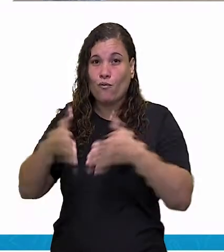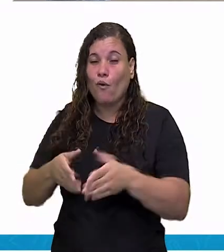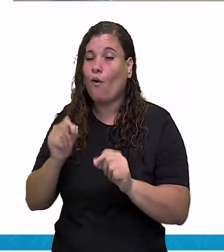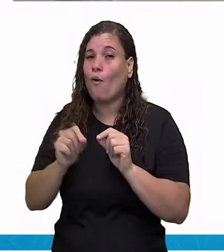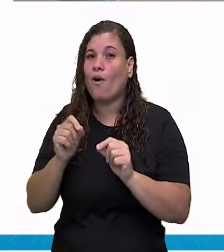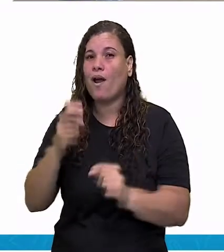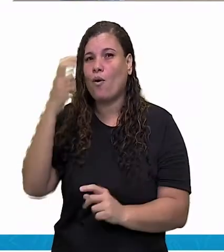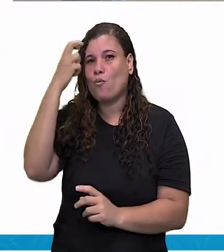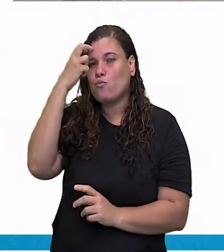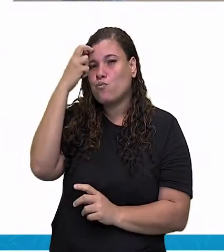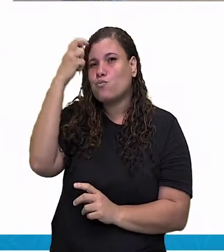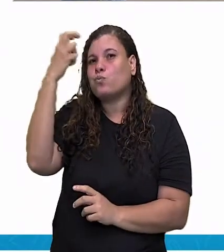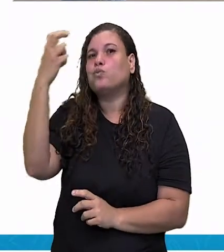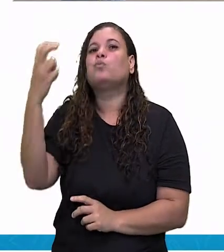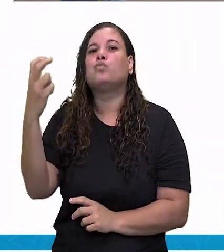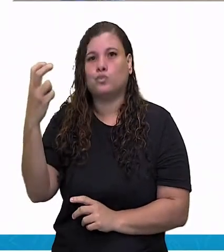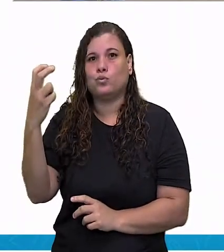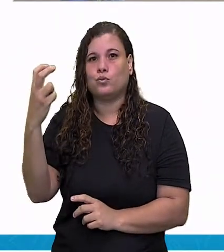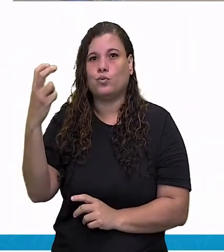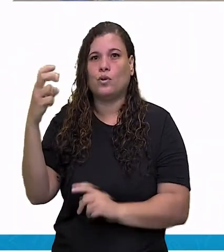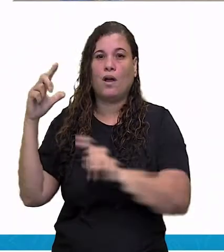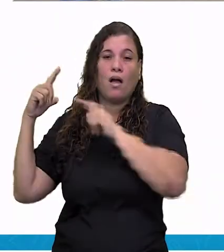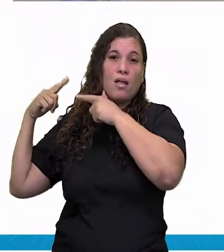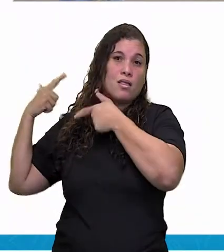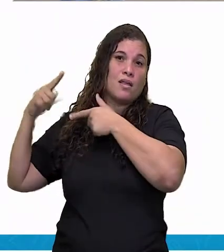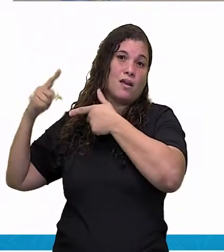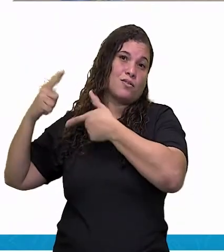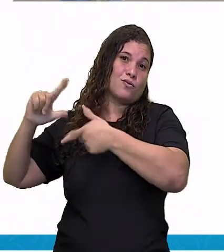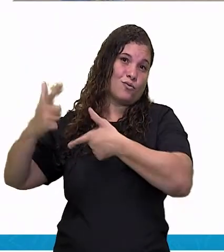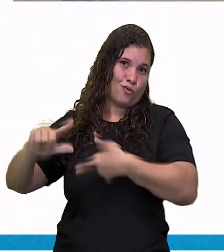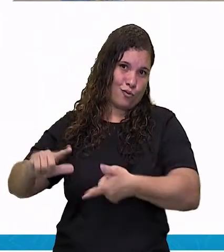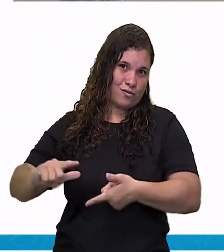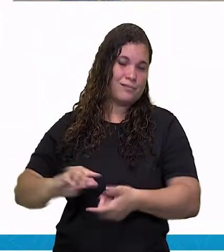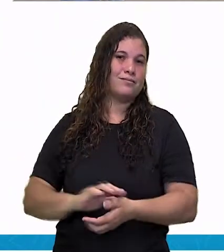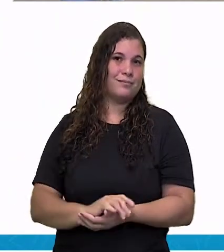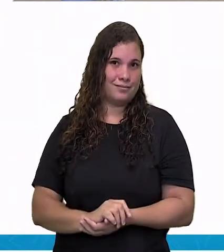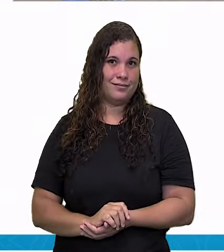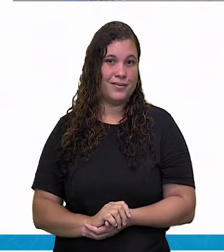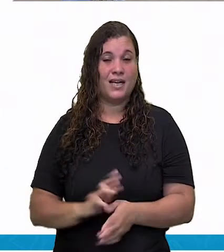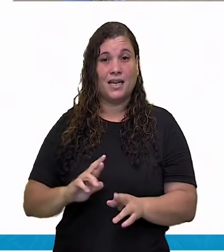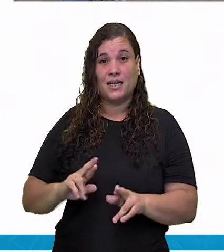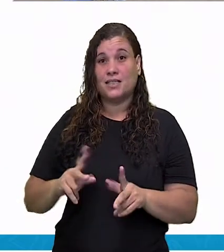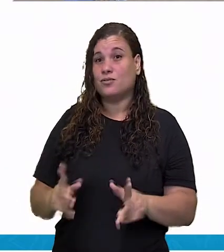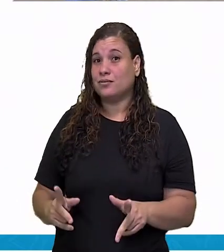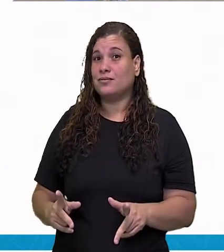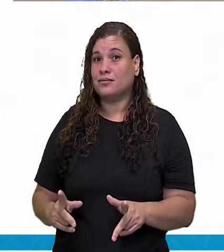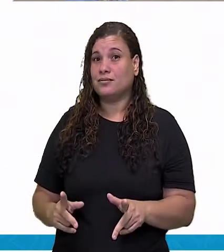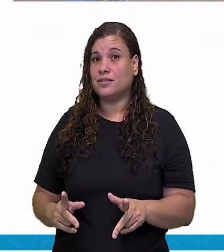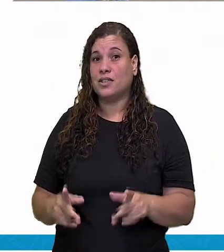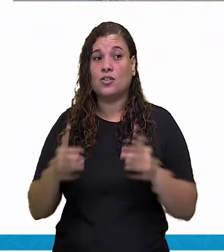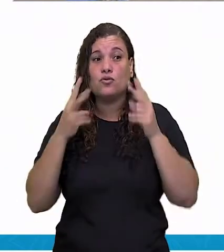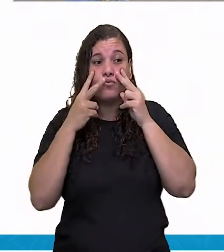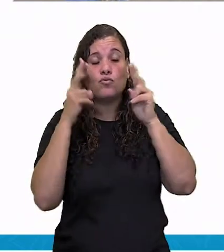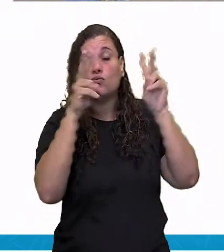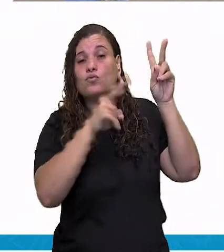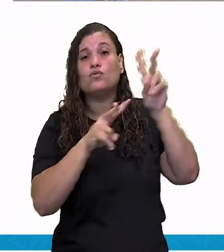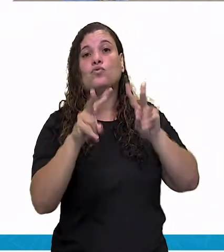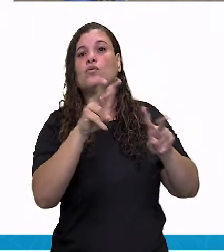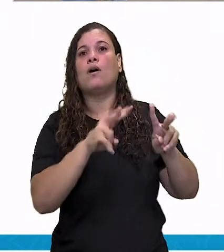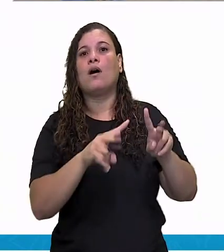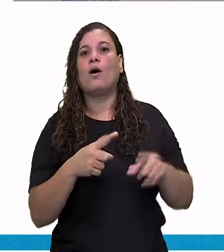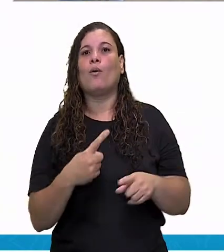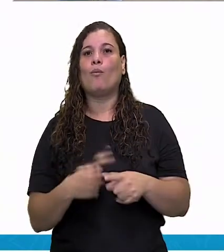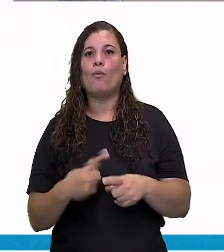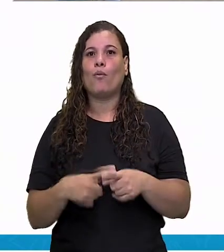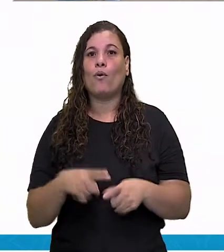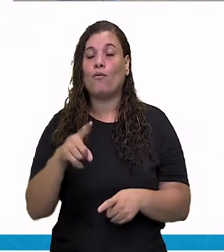comunidade que são muito fixas, que as pessoas conhecem, que faz parte de todo um contexto histórico